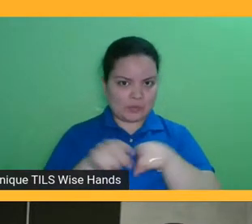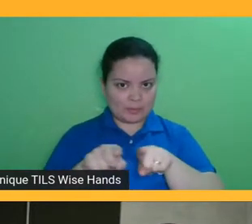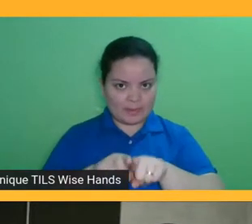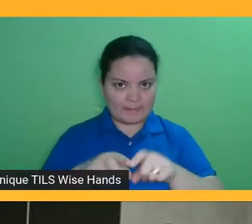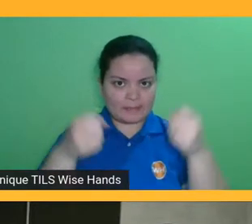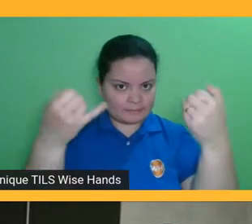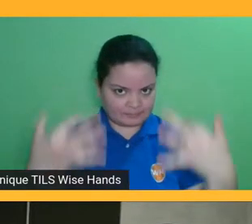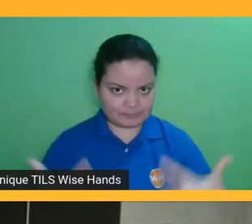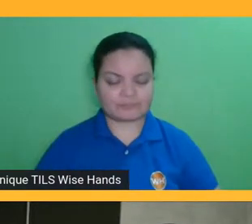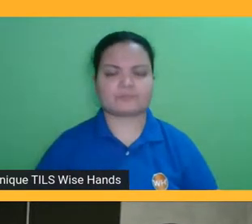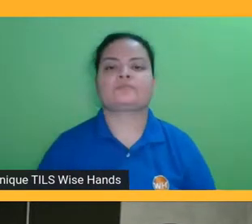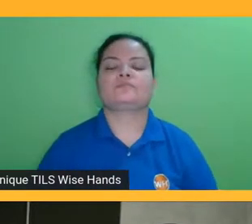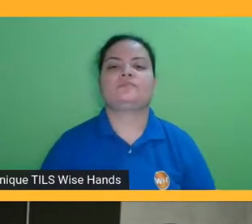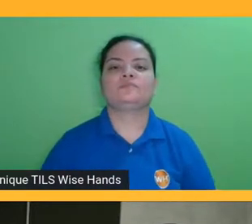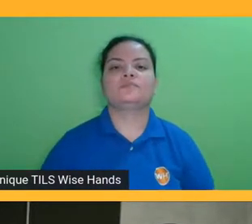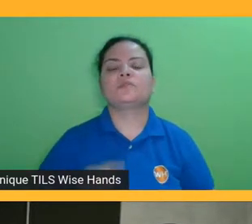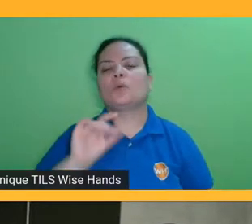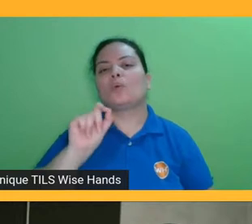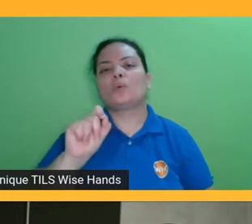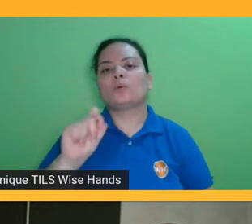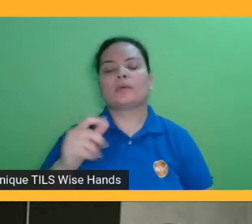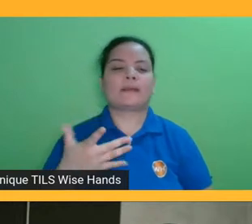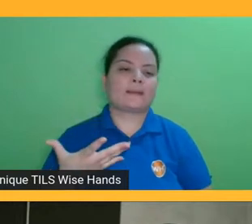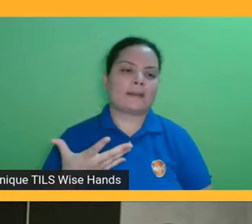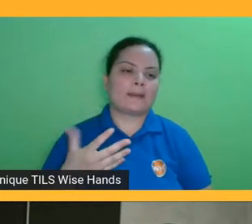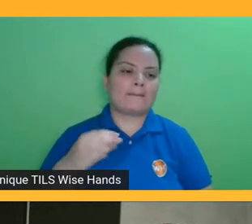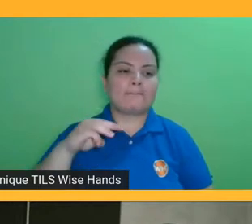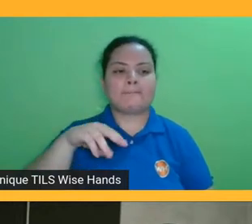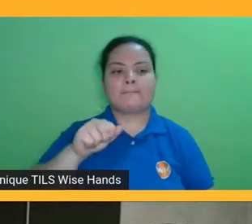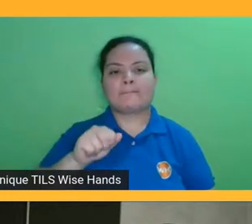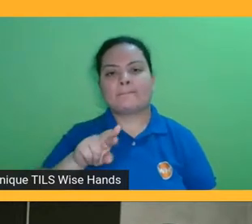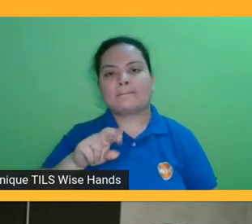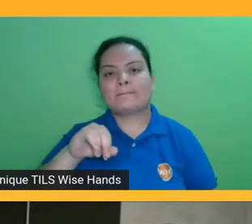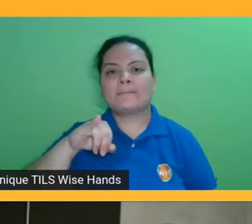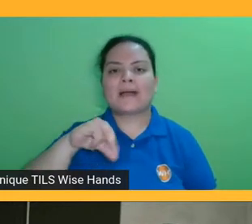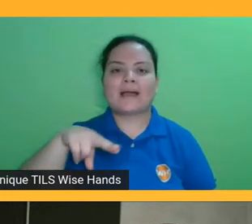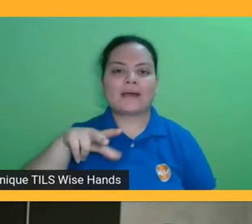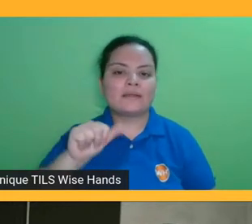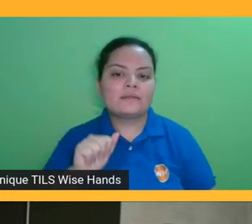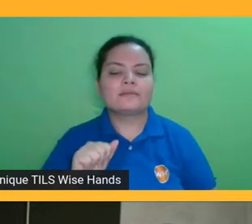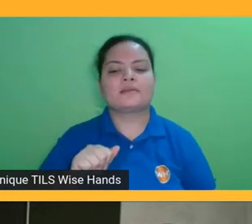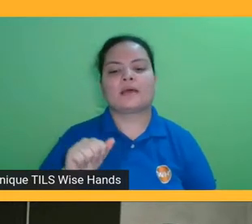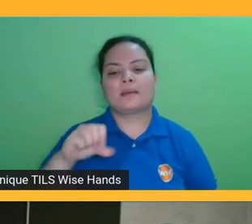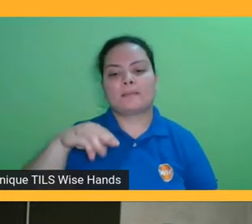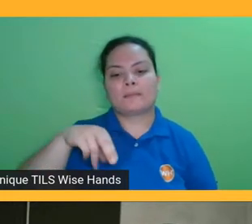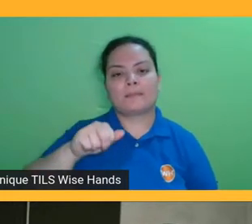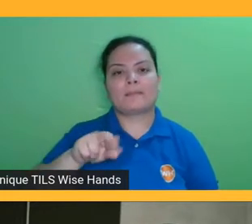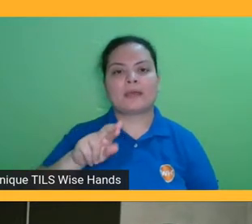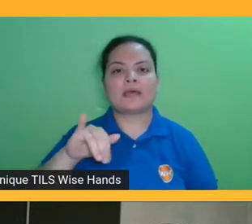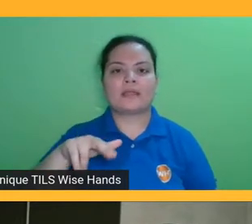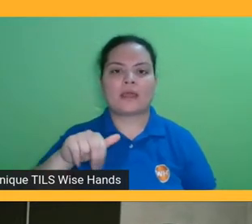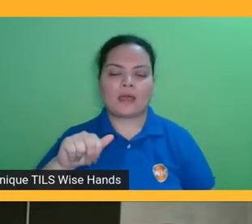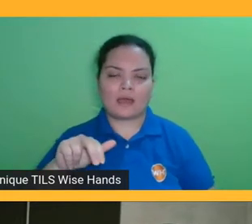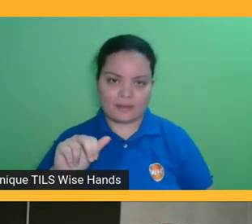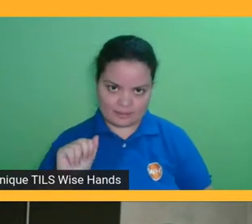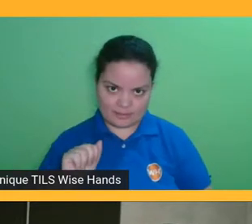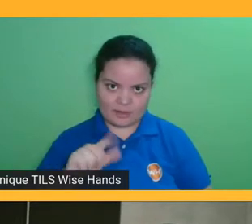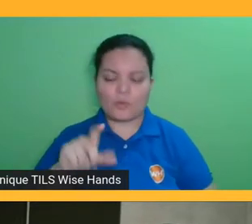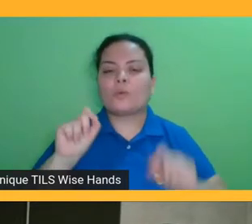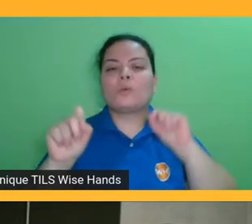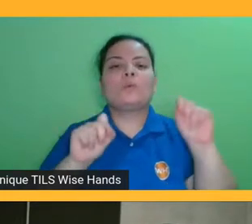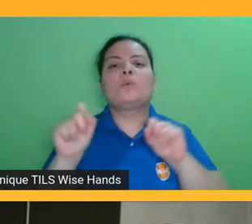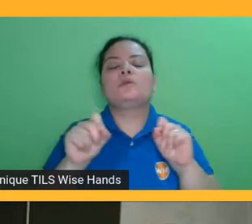o que que muda, talvez mais para a Marina e para a Mariana, mas o que que muda o processo de aquisição das editoras quando se tem a